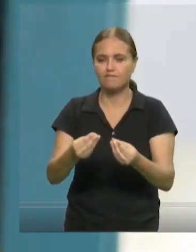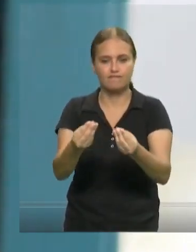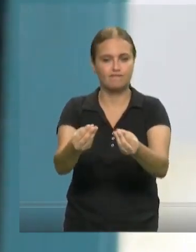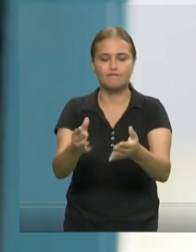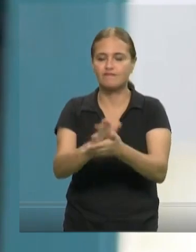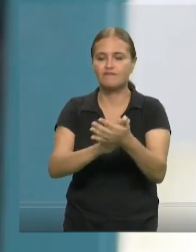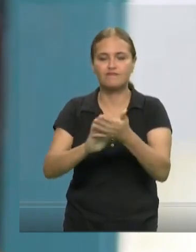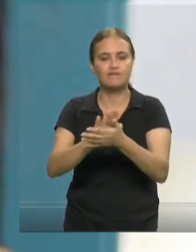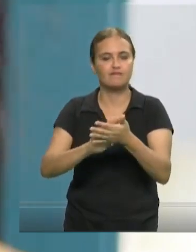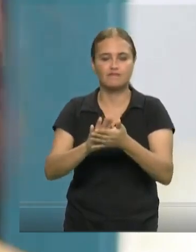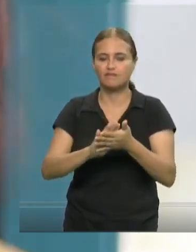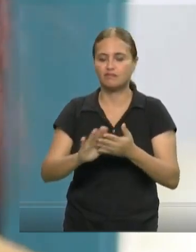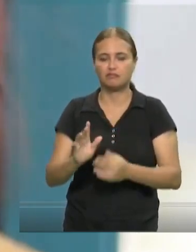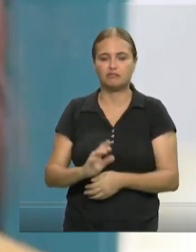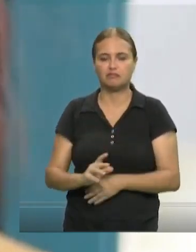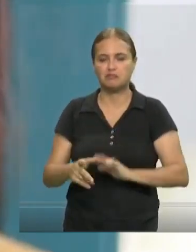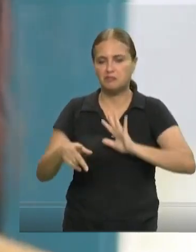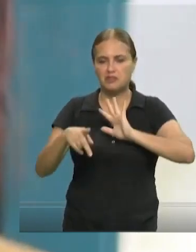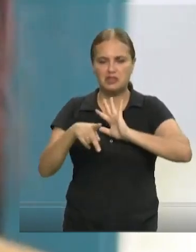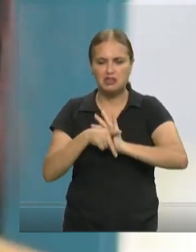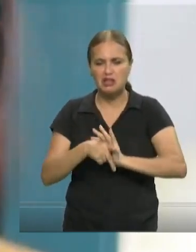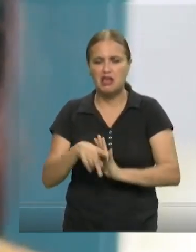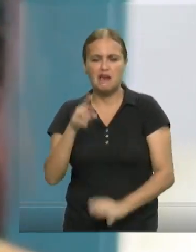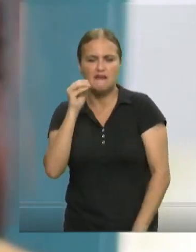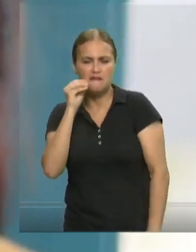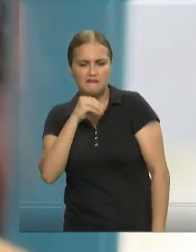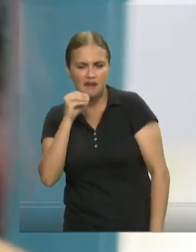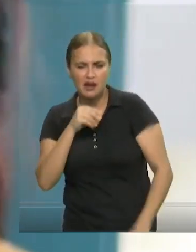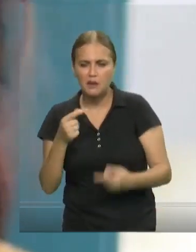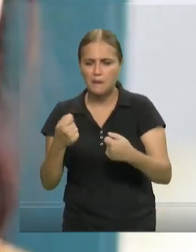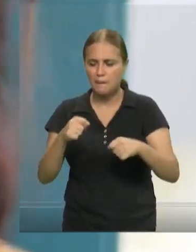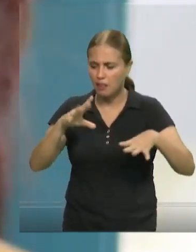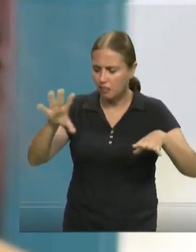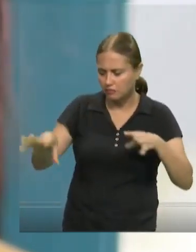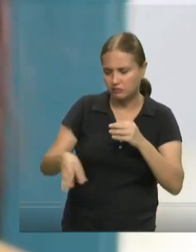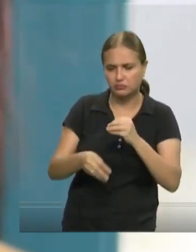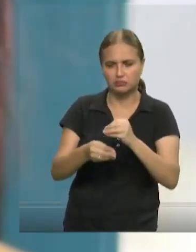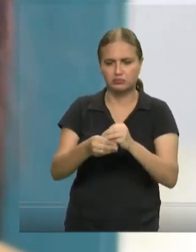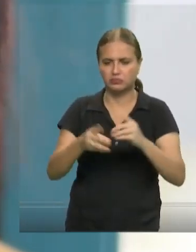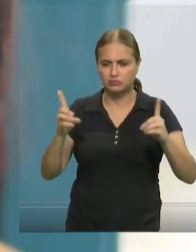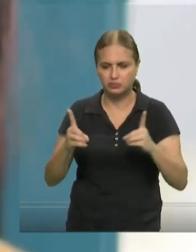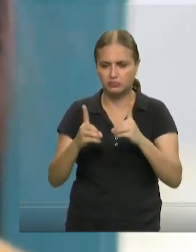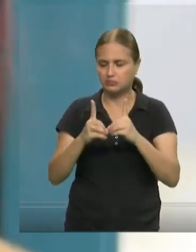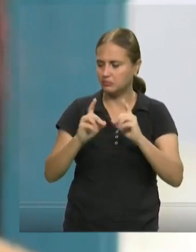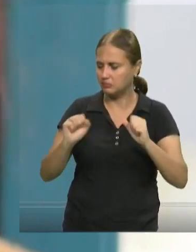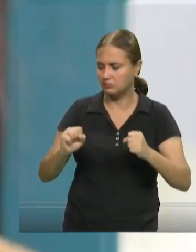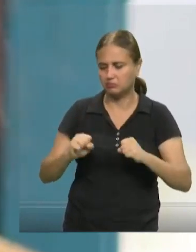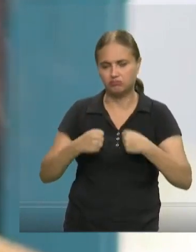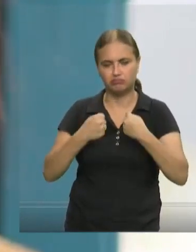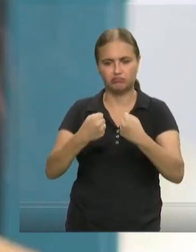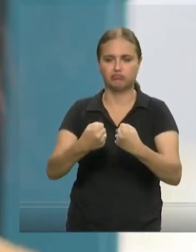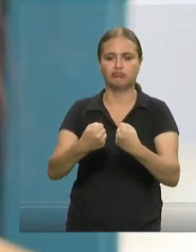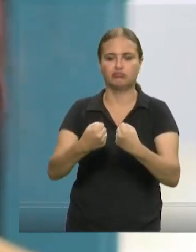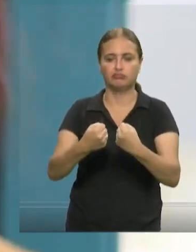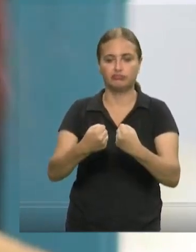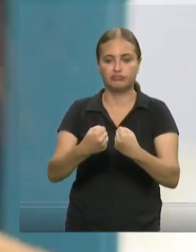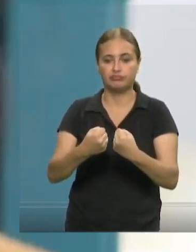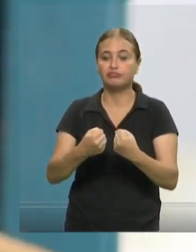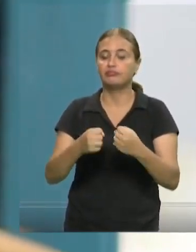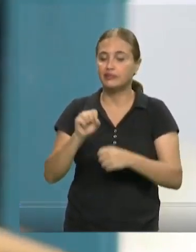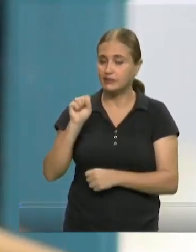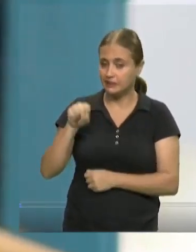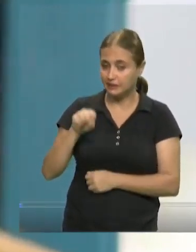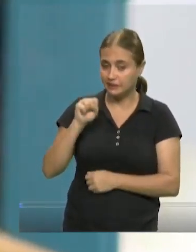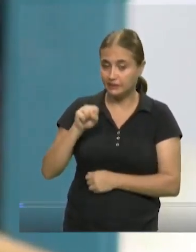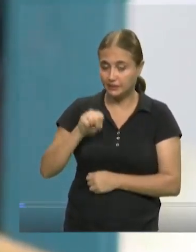Pertencer não quer dizer só ser fraca, ou precisar unir-se a algo ou alguém mais forte. Muitas vezes, a